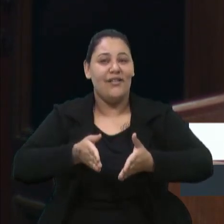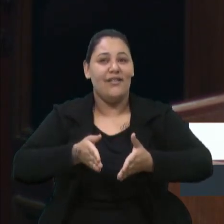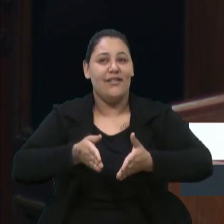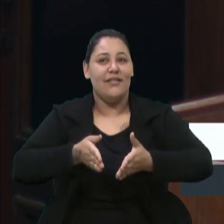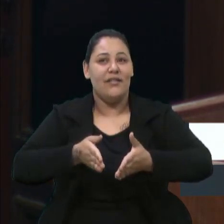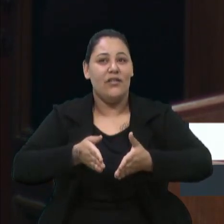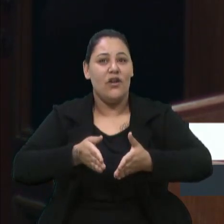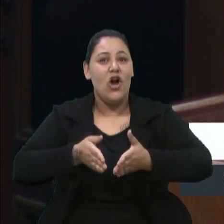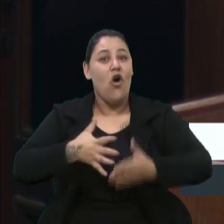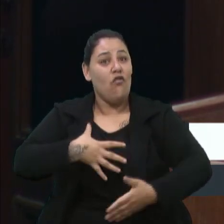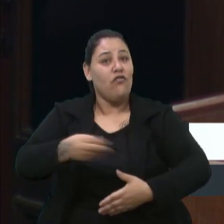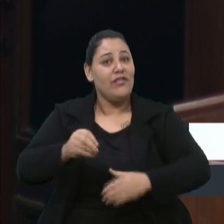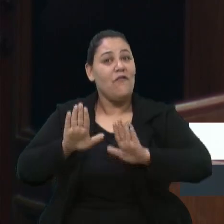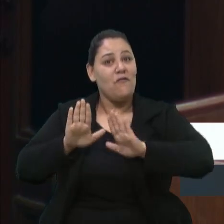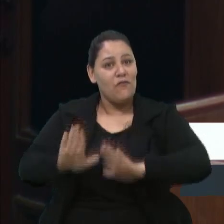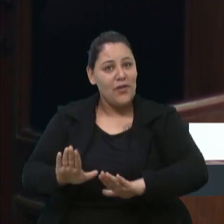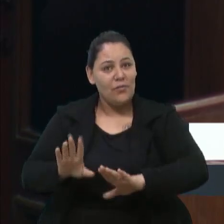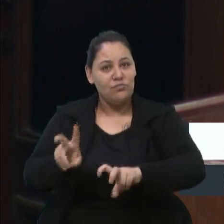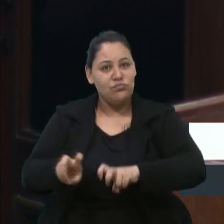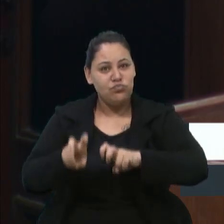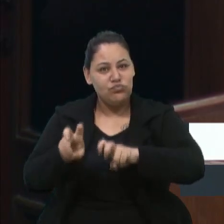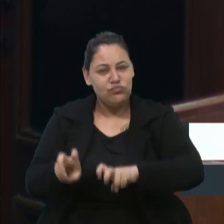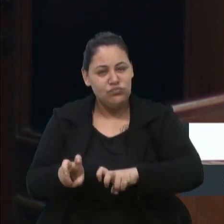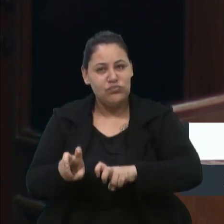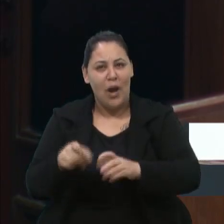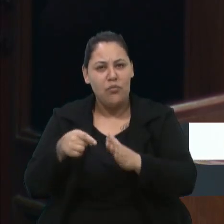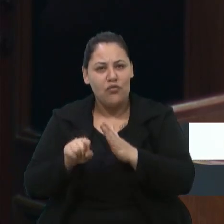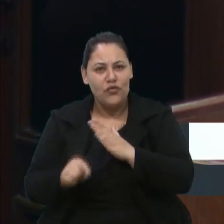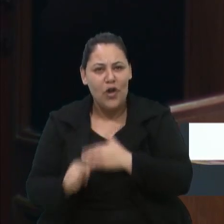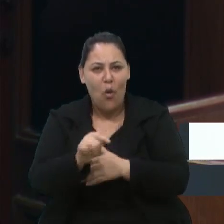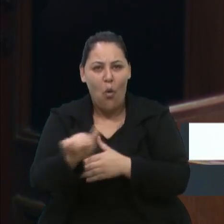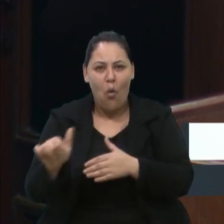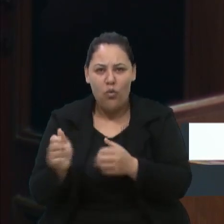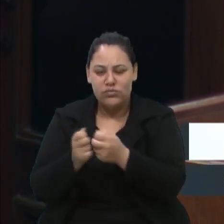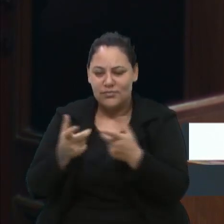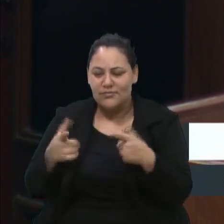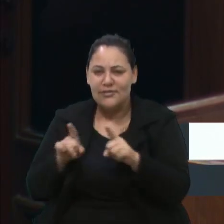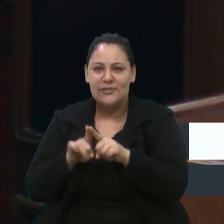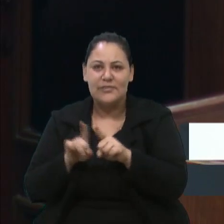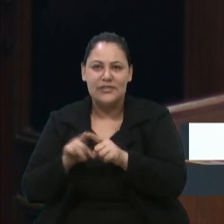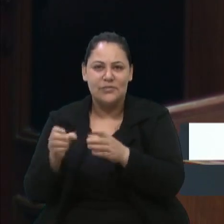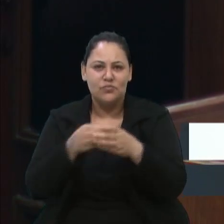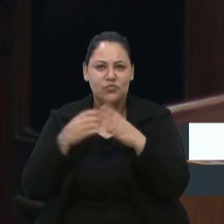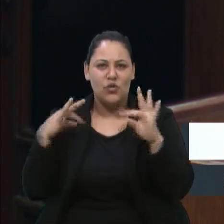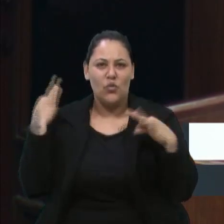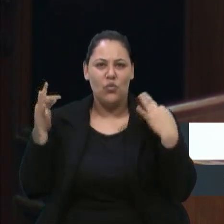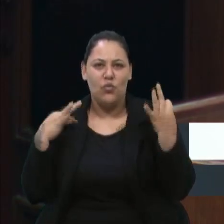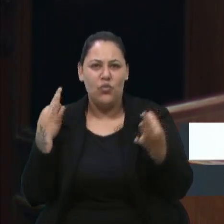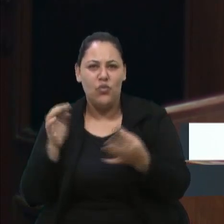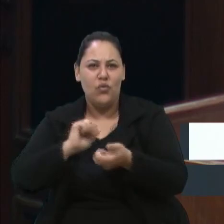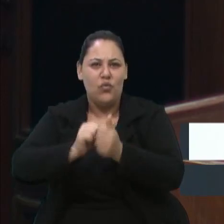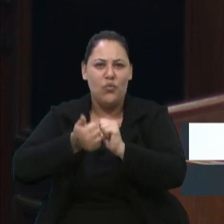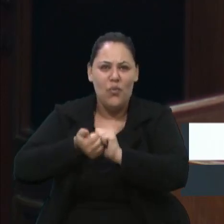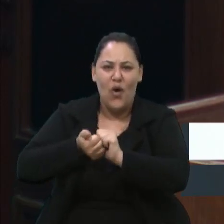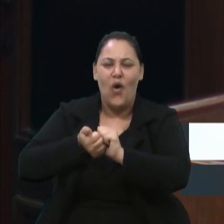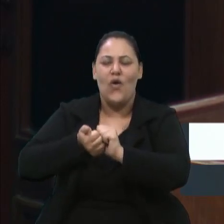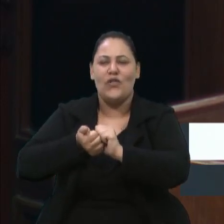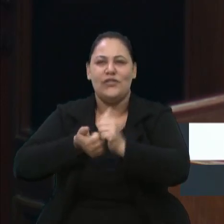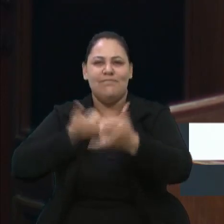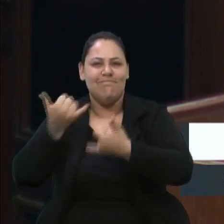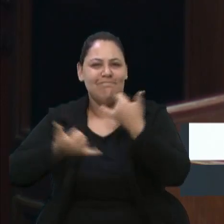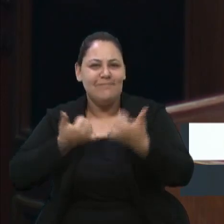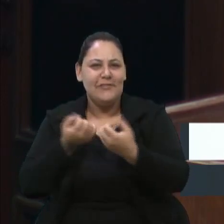permanecendo nessas propriedades, explorando outras opções, turismo, esporte de aventura, lazer.